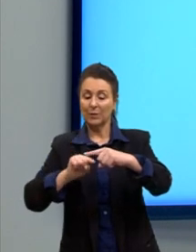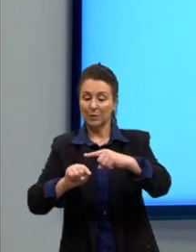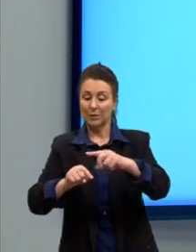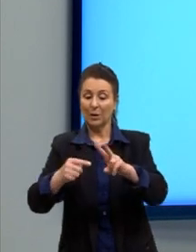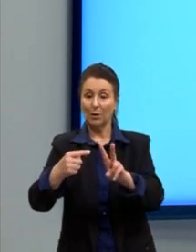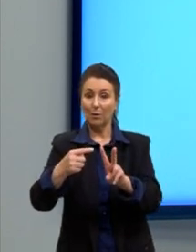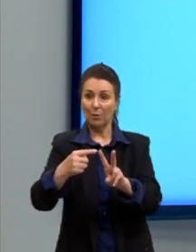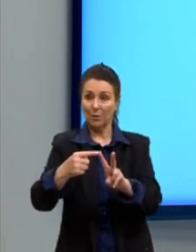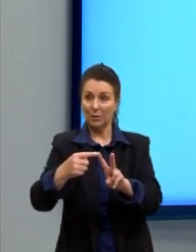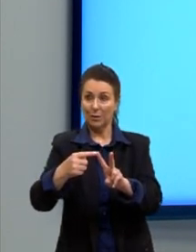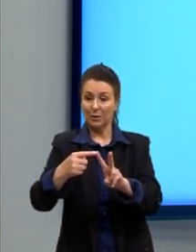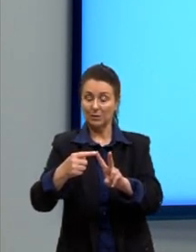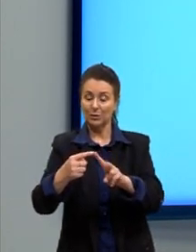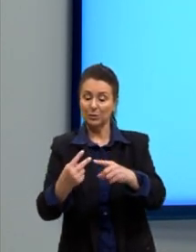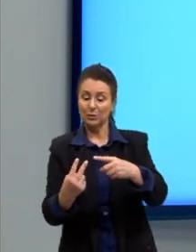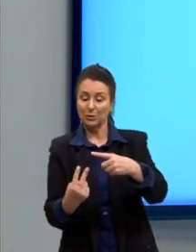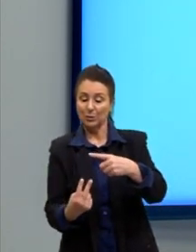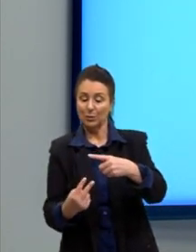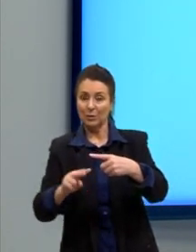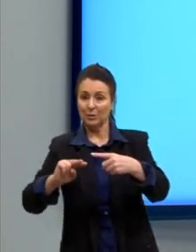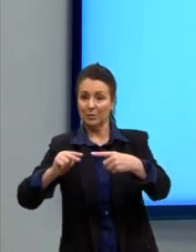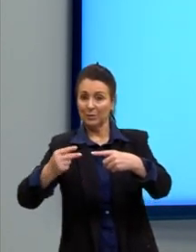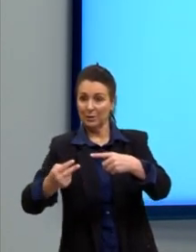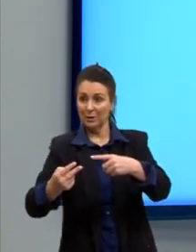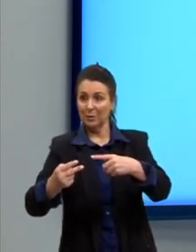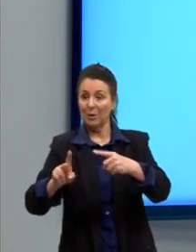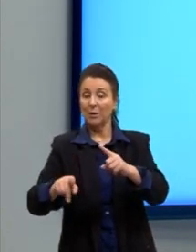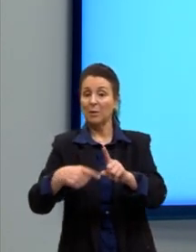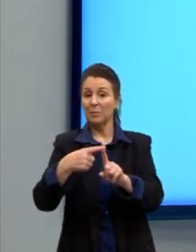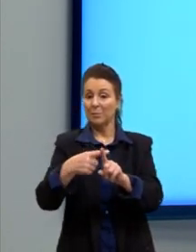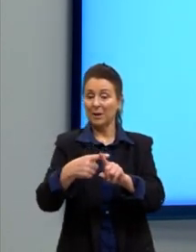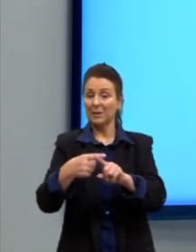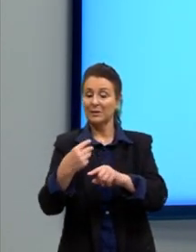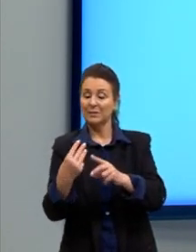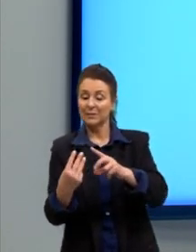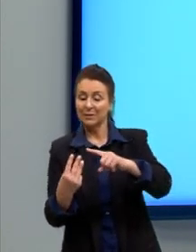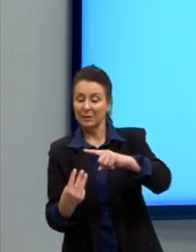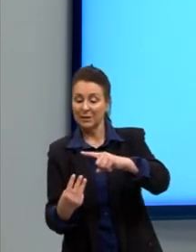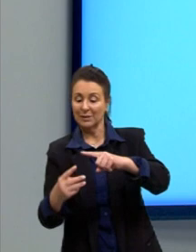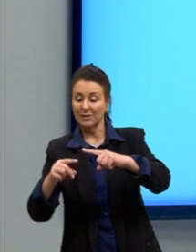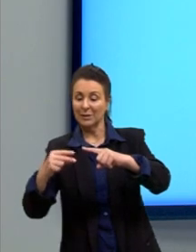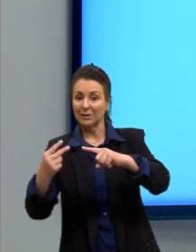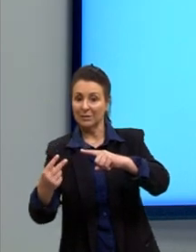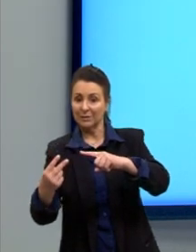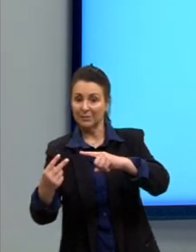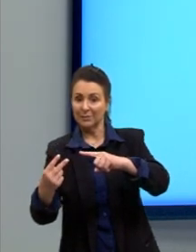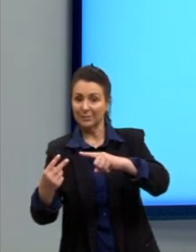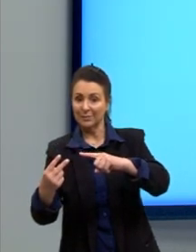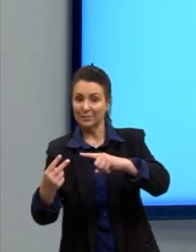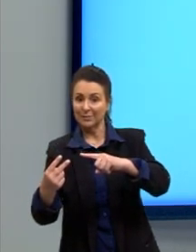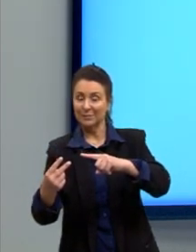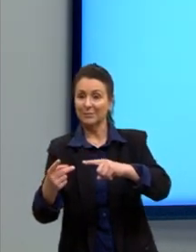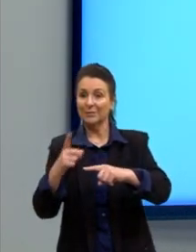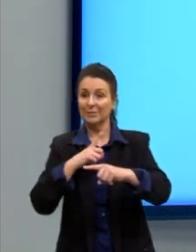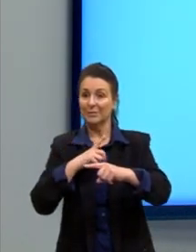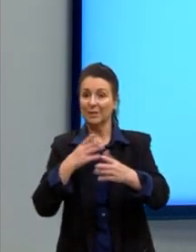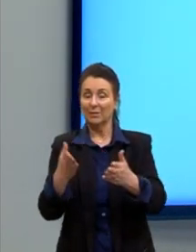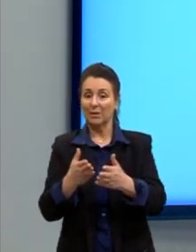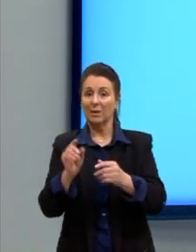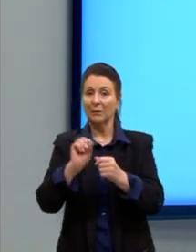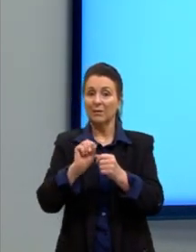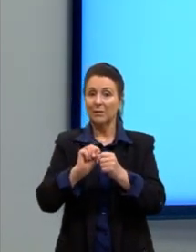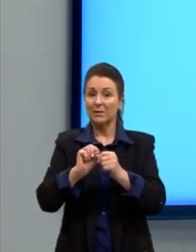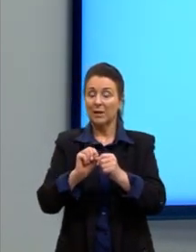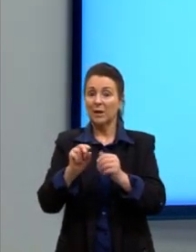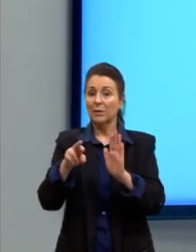a raiz quadrada de 2² mais 3². Então, nós teríamos, fazendo ali